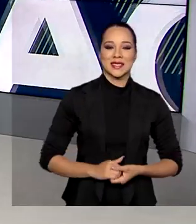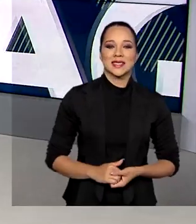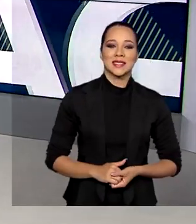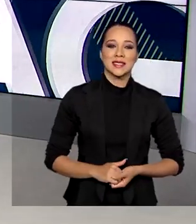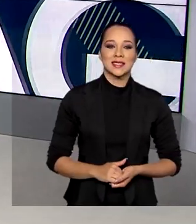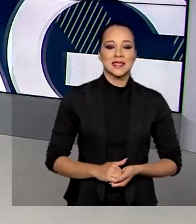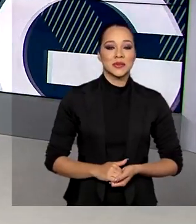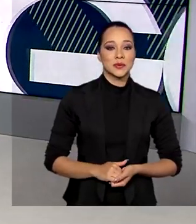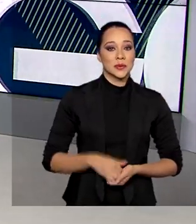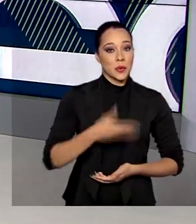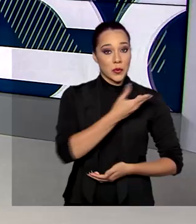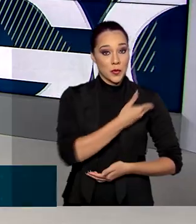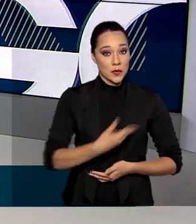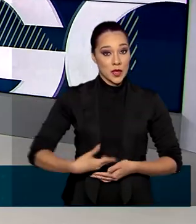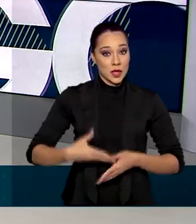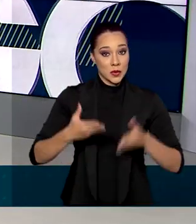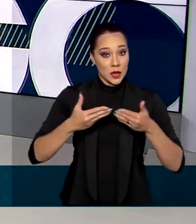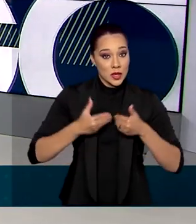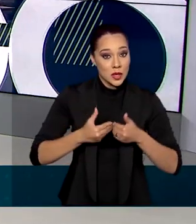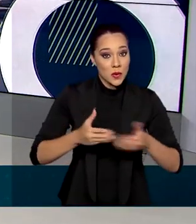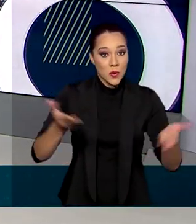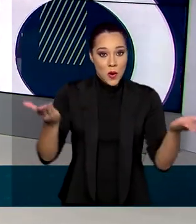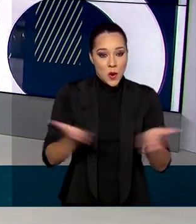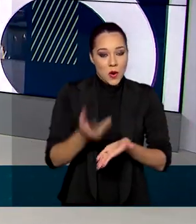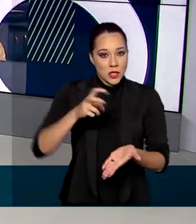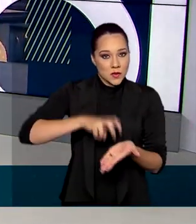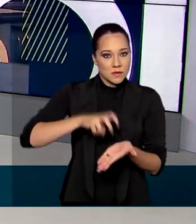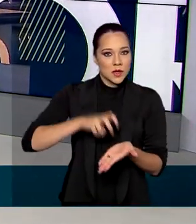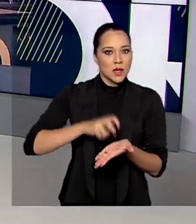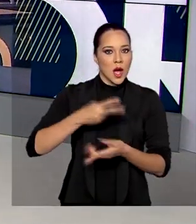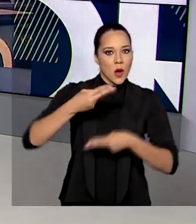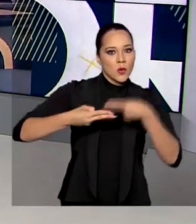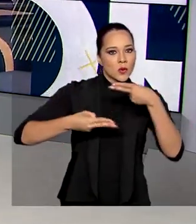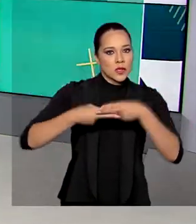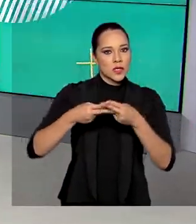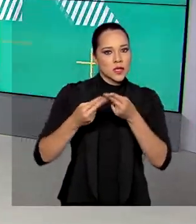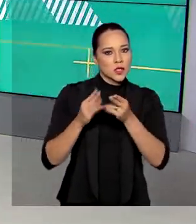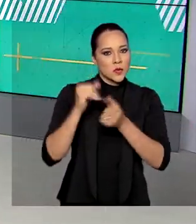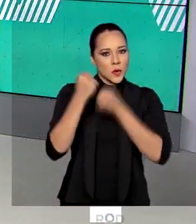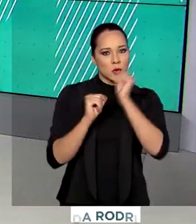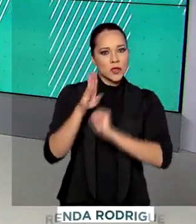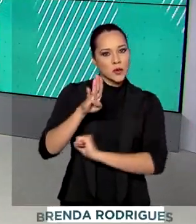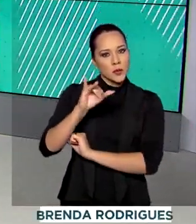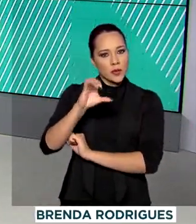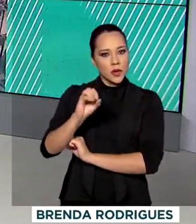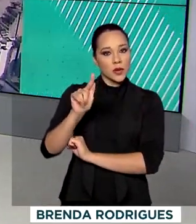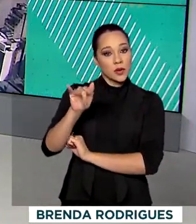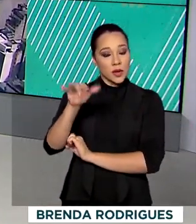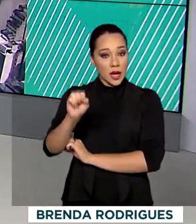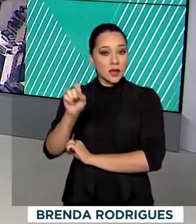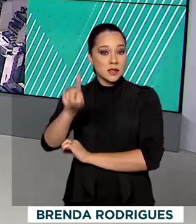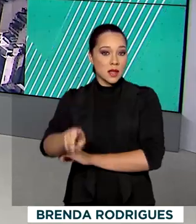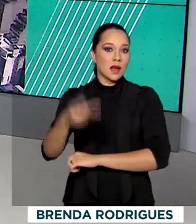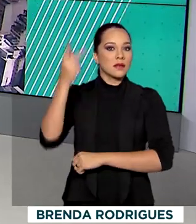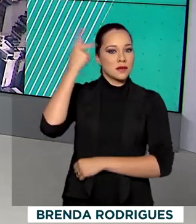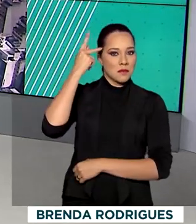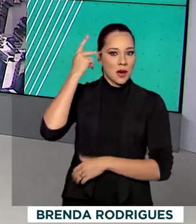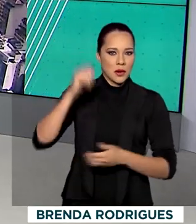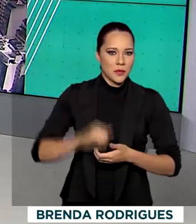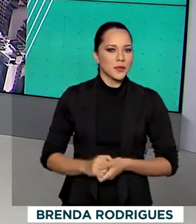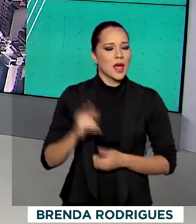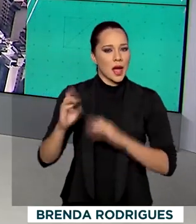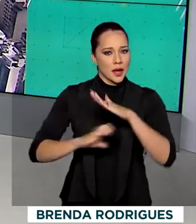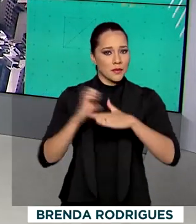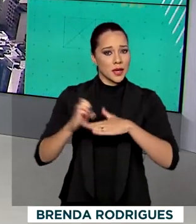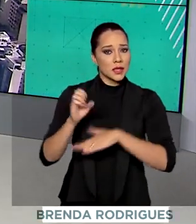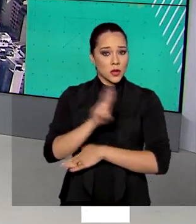O governo inaugurou agora de manhã a usina de produção de biogás em Guariba, interior de São Paulo. A unidade da empresa